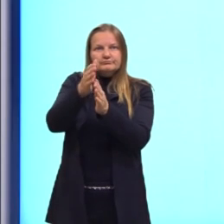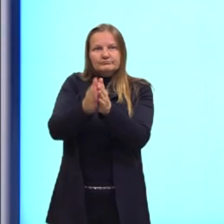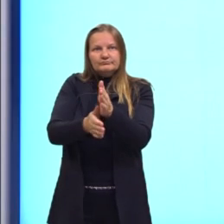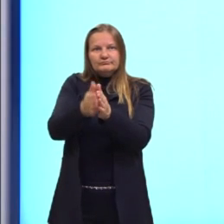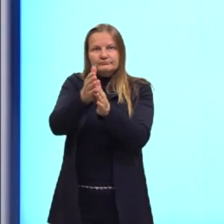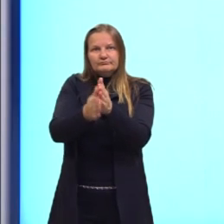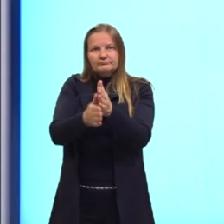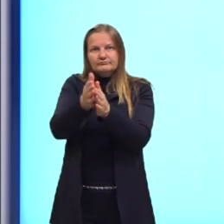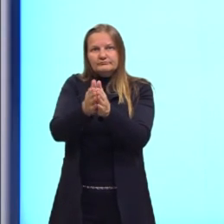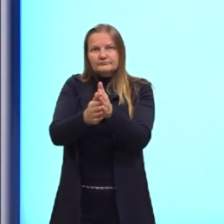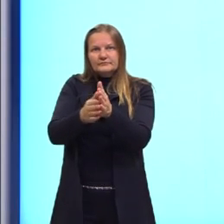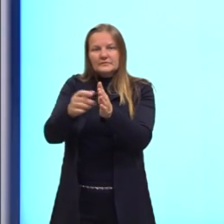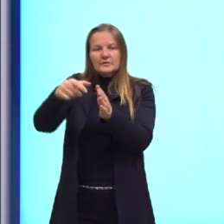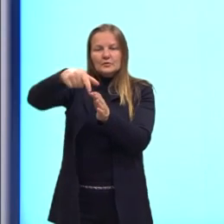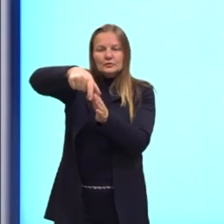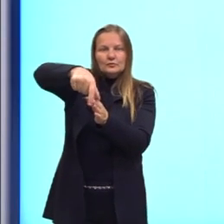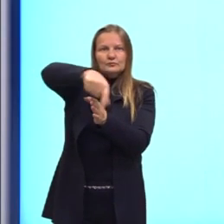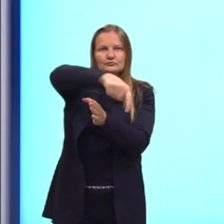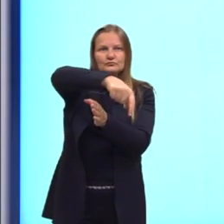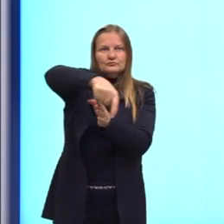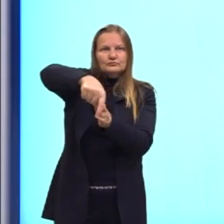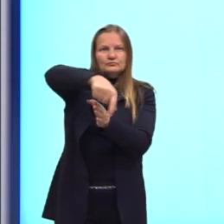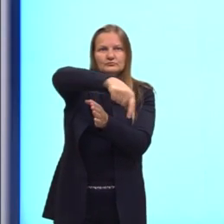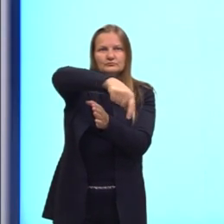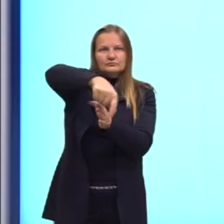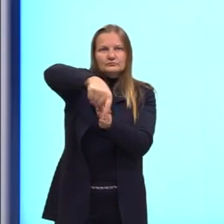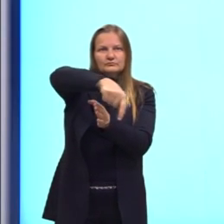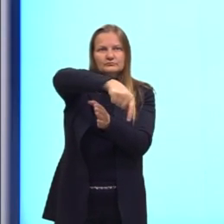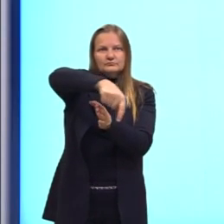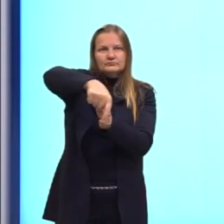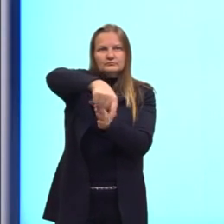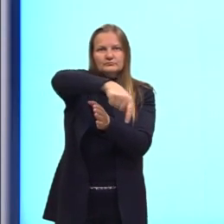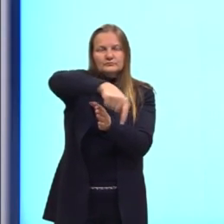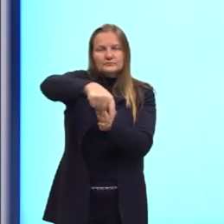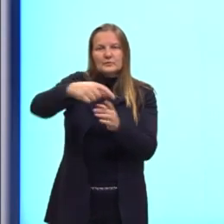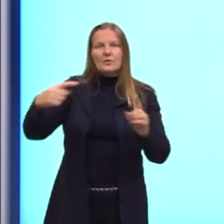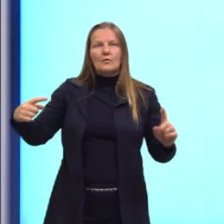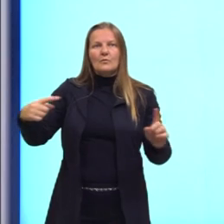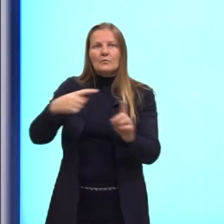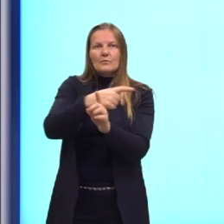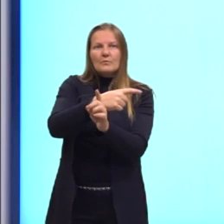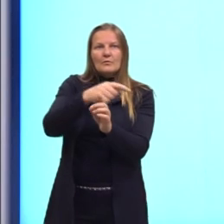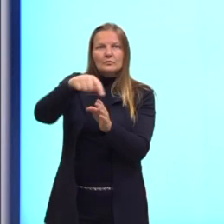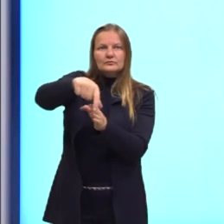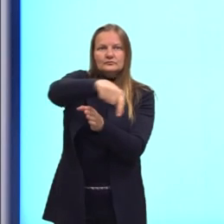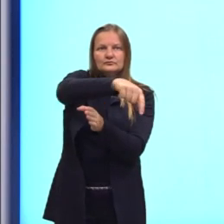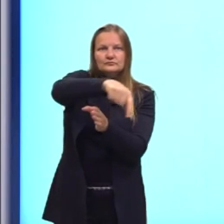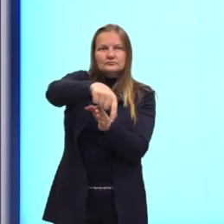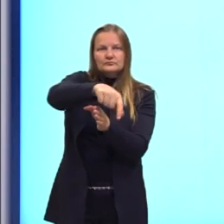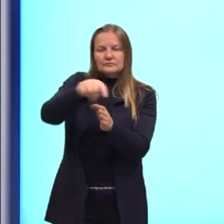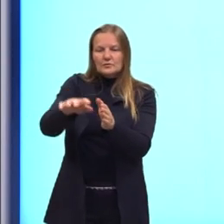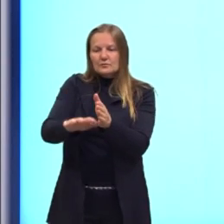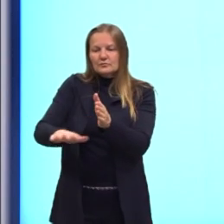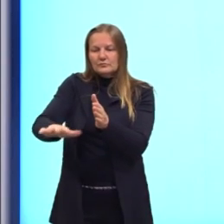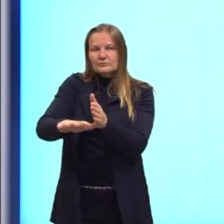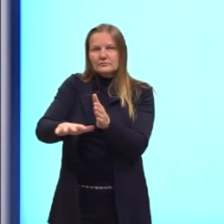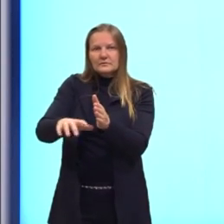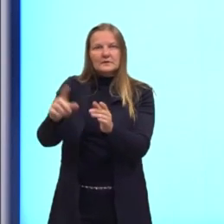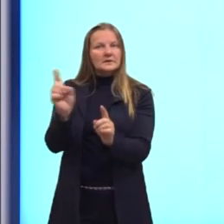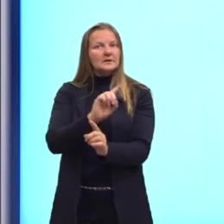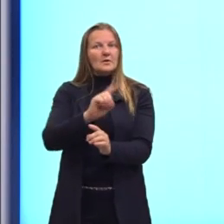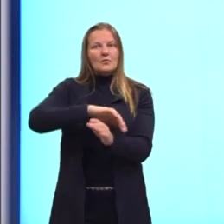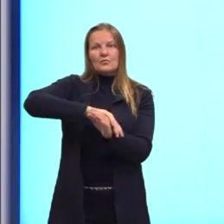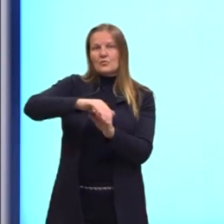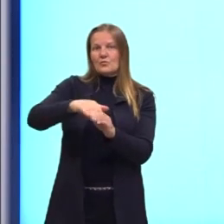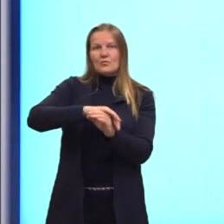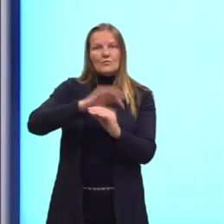em um semi-espaço e outra parte da figura ficou no lado oposto, em outro semi-espaço. Então não é um